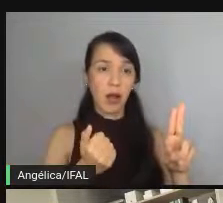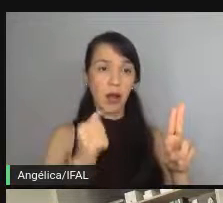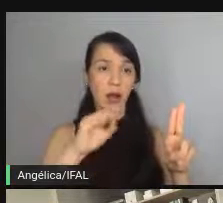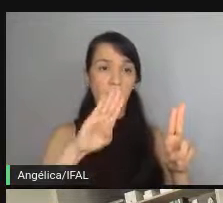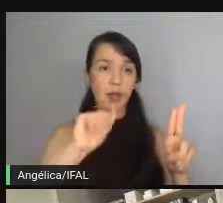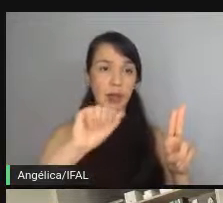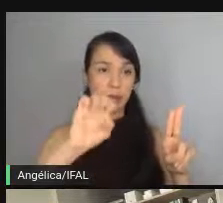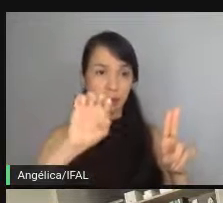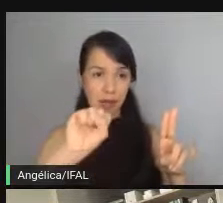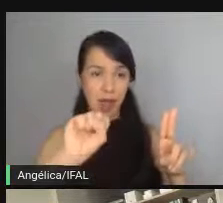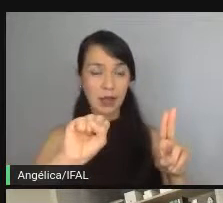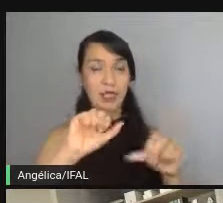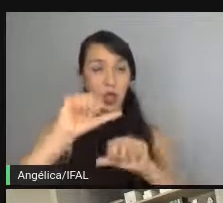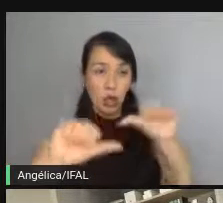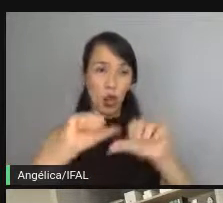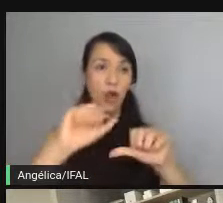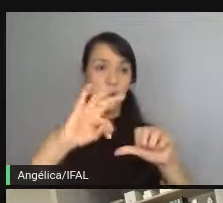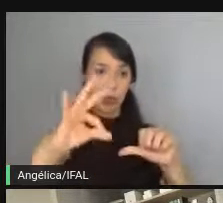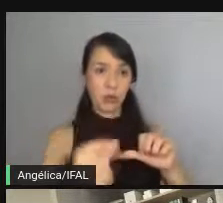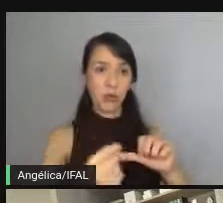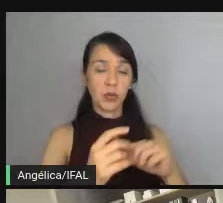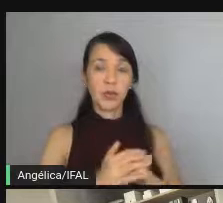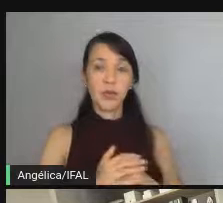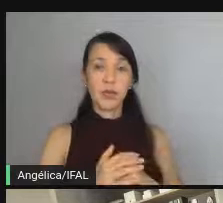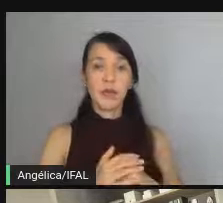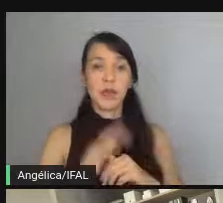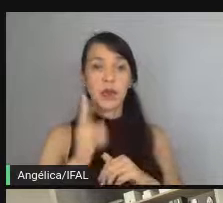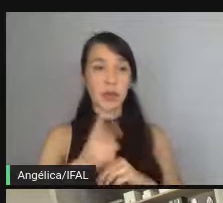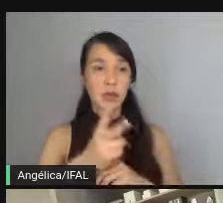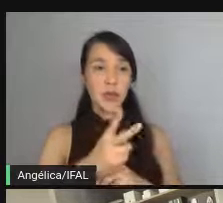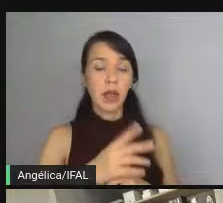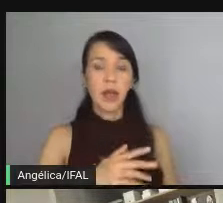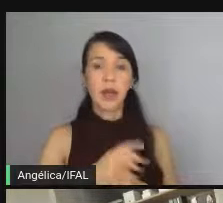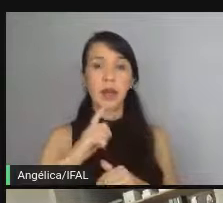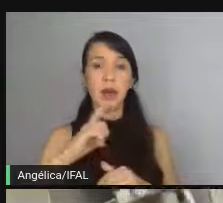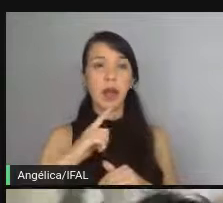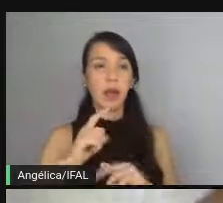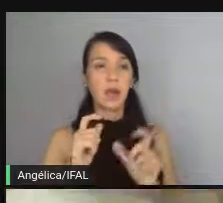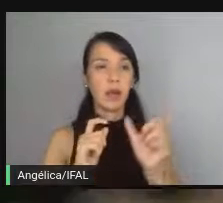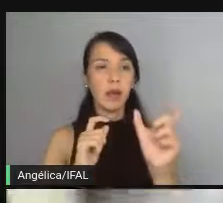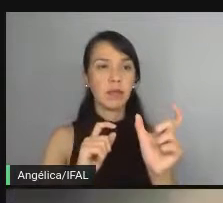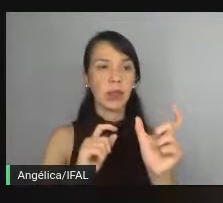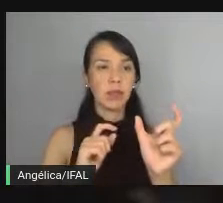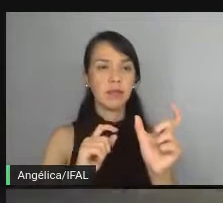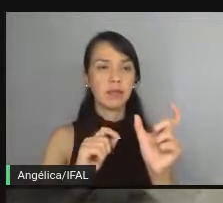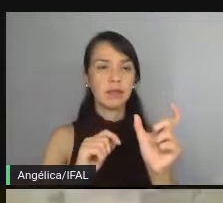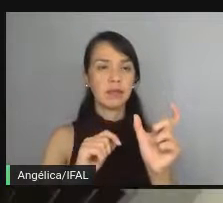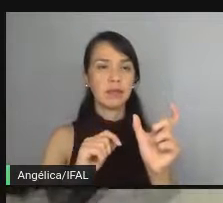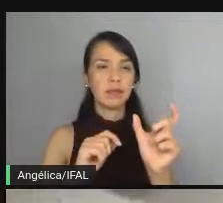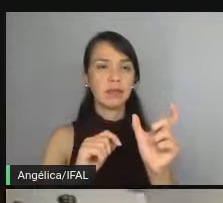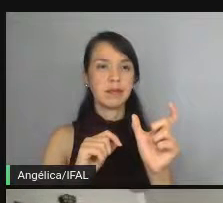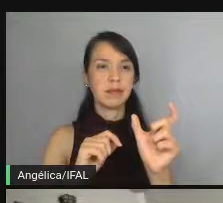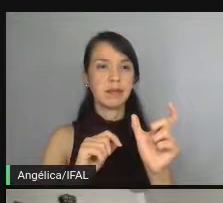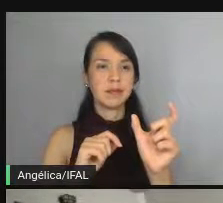base, troque tudo por base. Então, sempre coloquem um domínio de linguagem, ou seja...